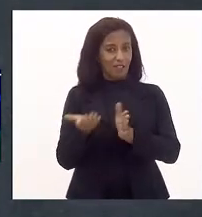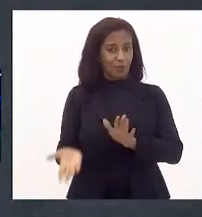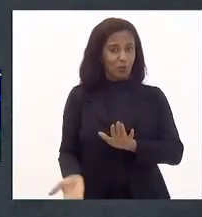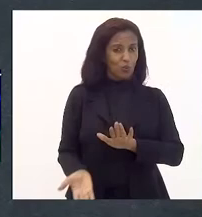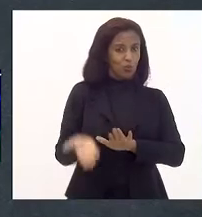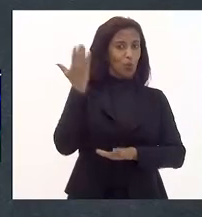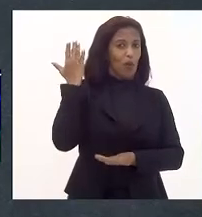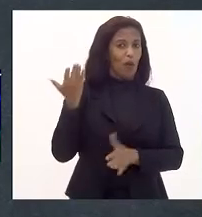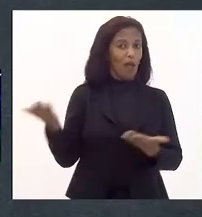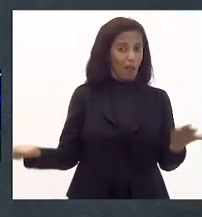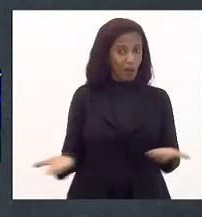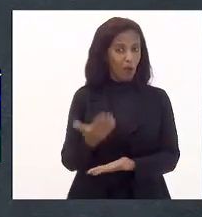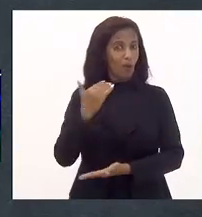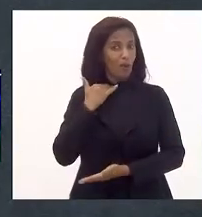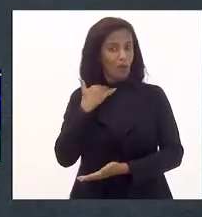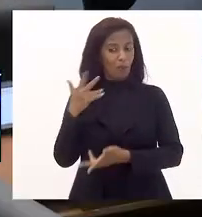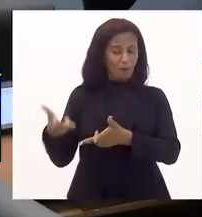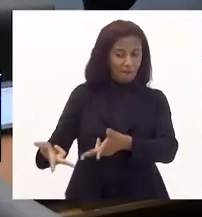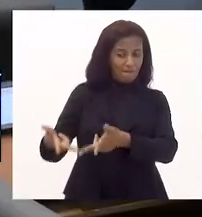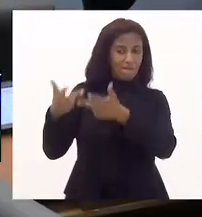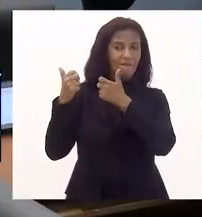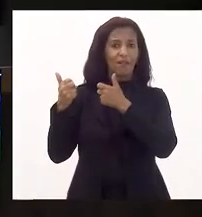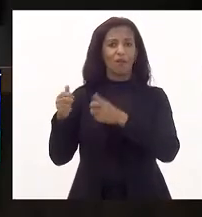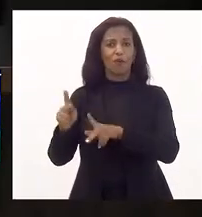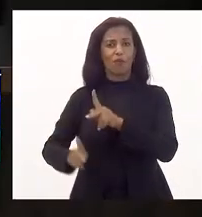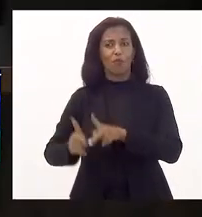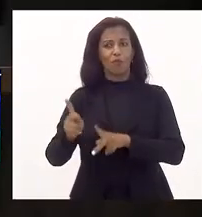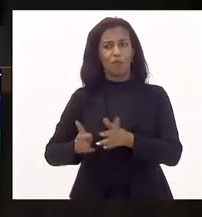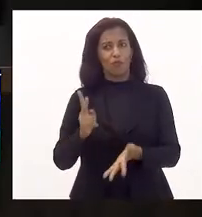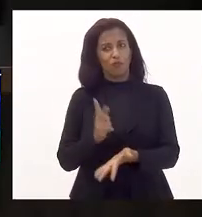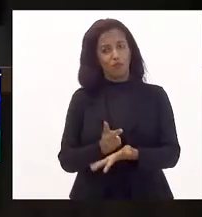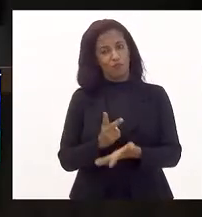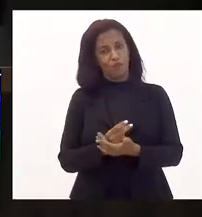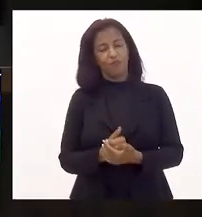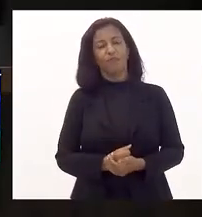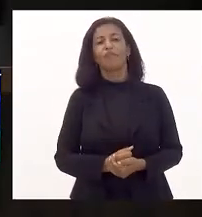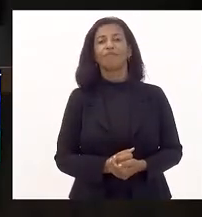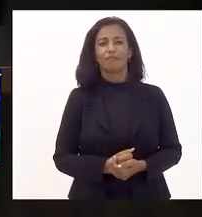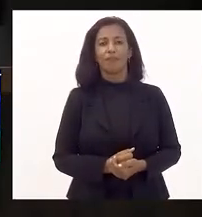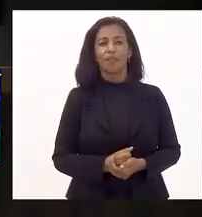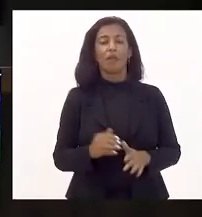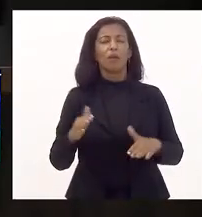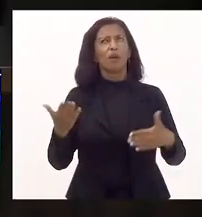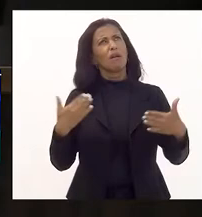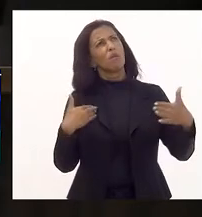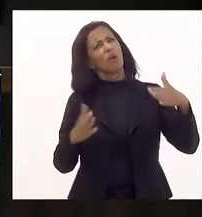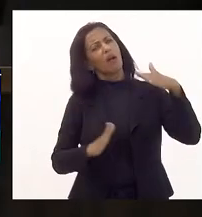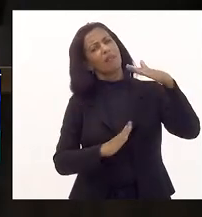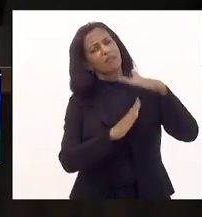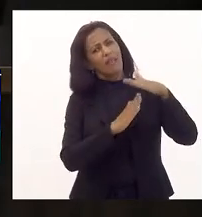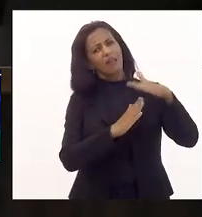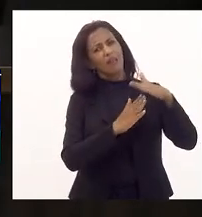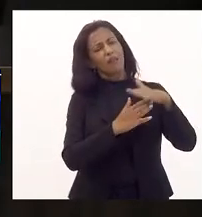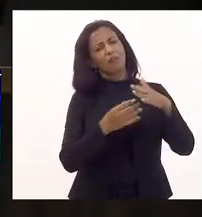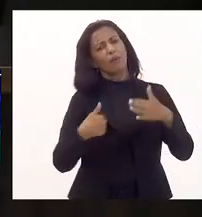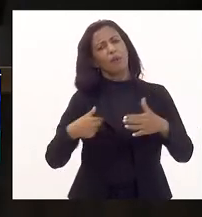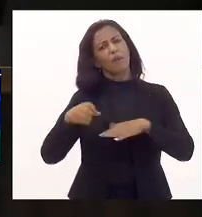bancos vão espoliar muito mais ainda. Não, com o argumento do teto, eu mandei para a vossa excelência um estudo.